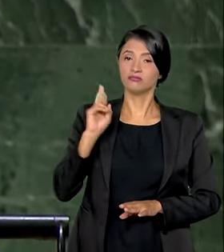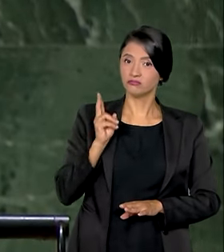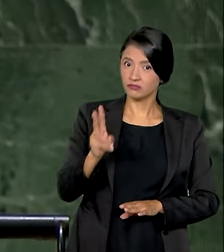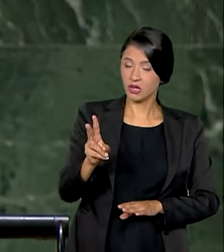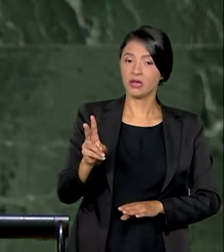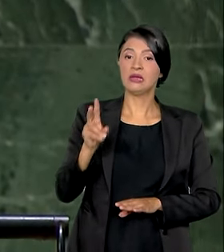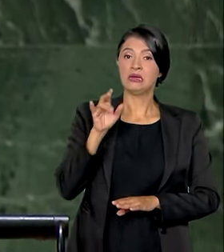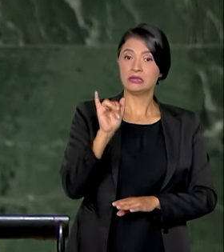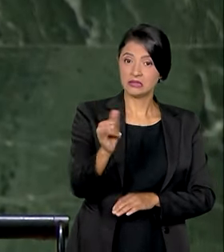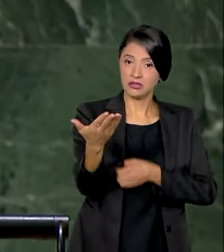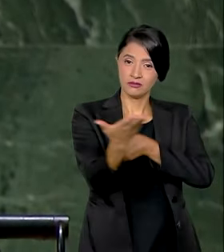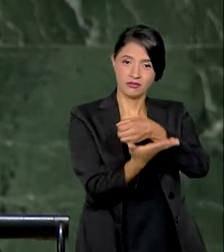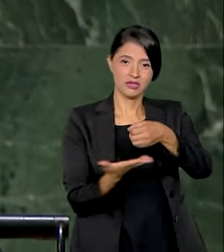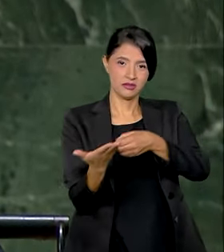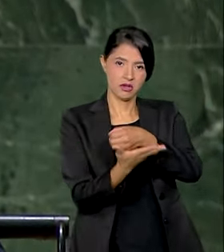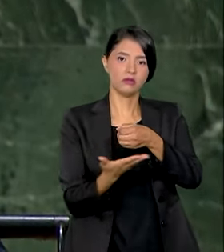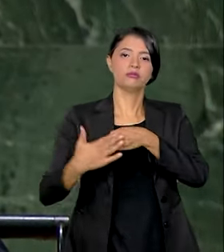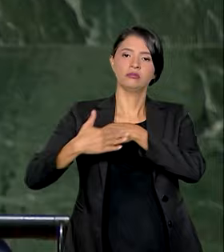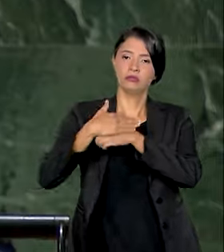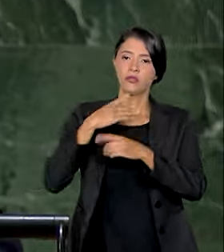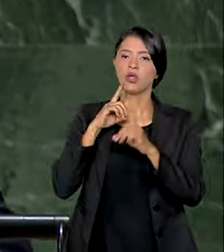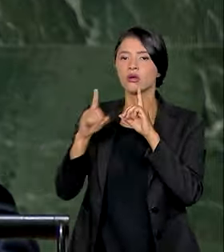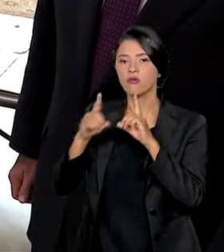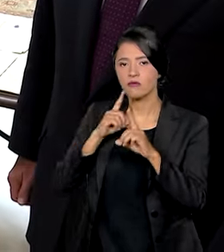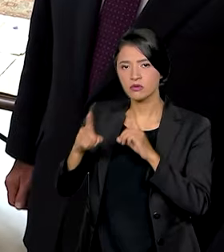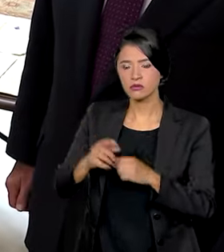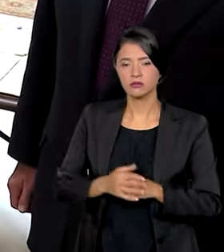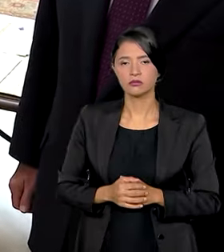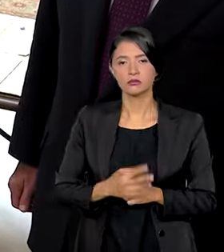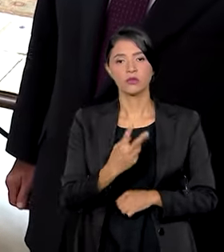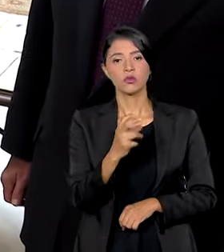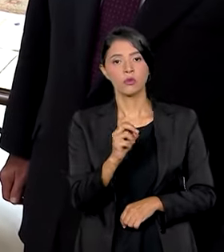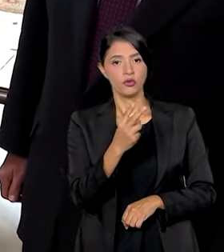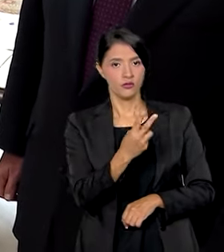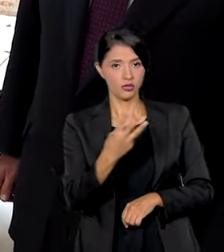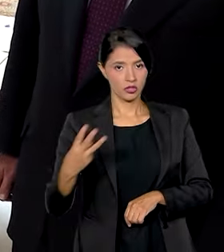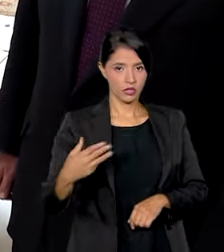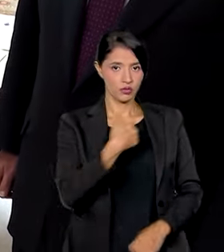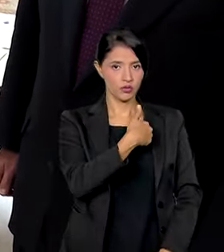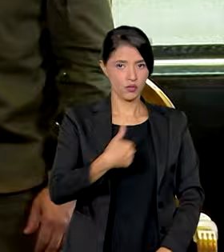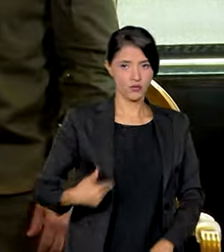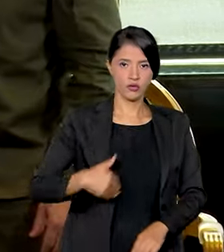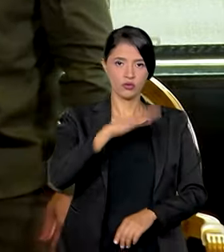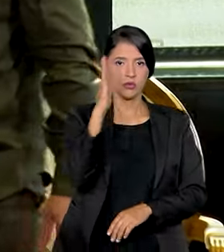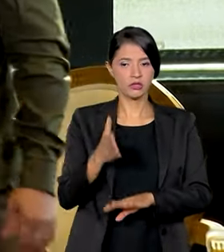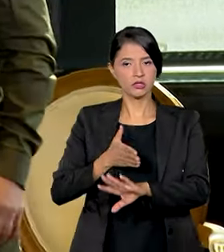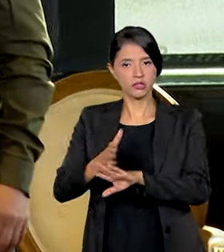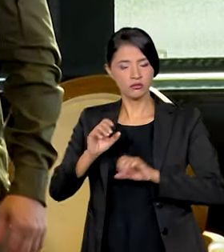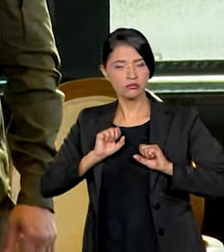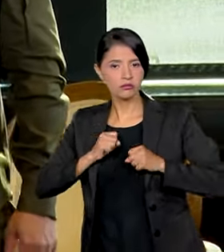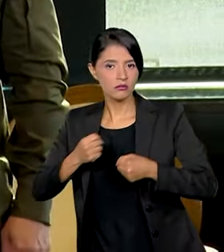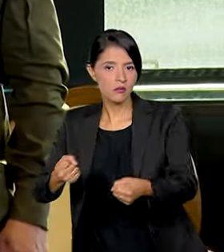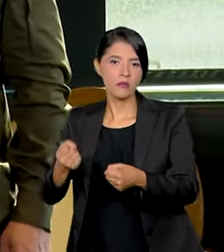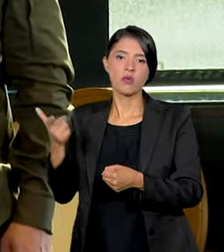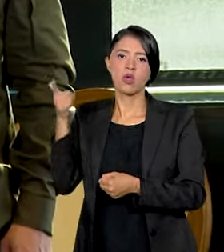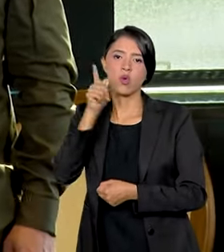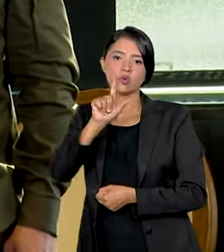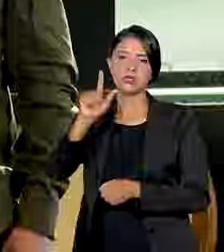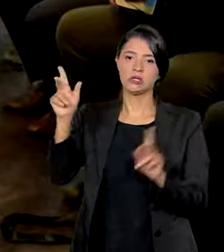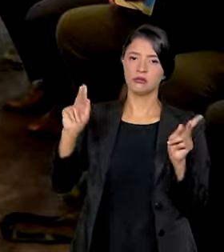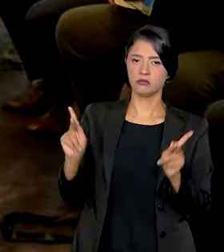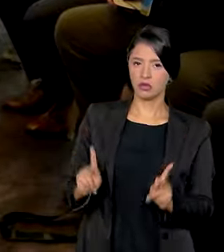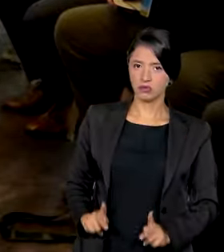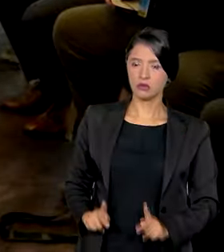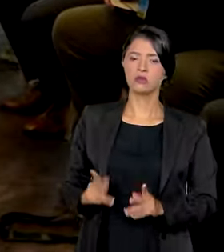duradoura se não for baseada no diálogo. Em 2023, o governo brasileiro se engajou com muito empenho na busca pela